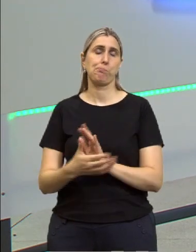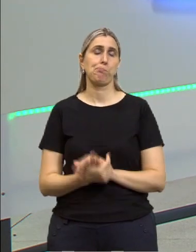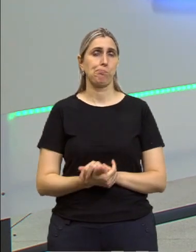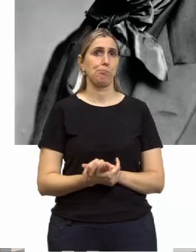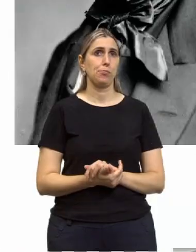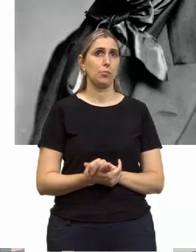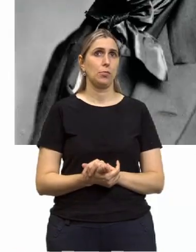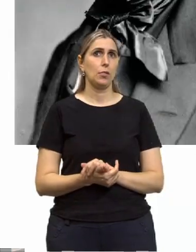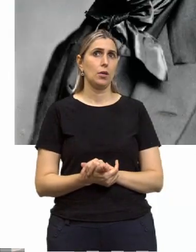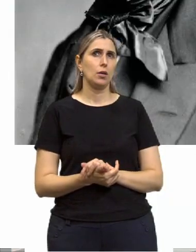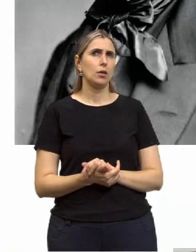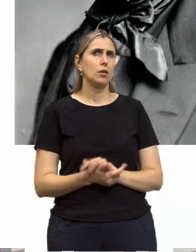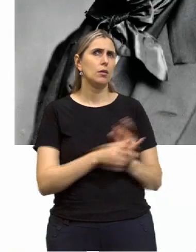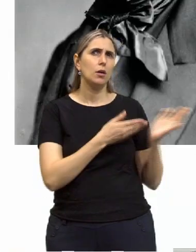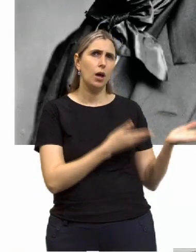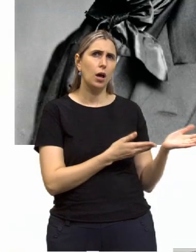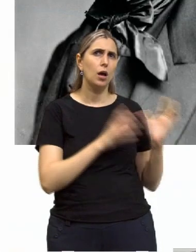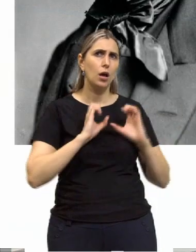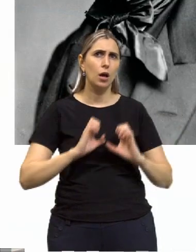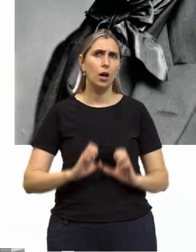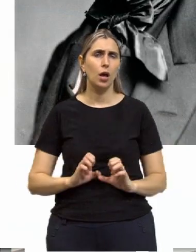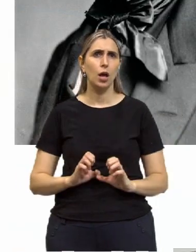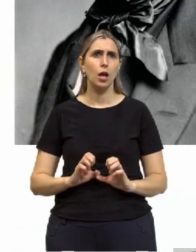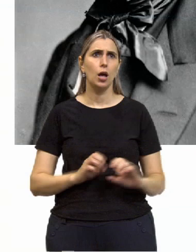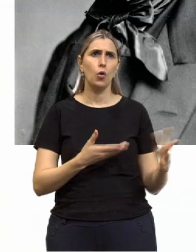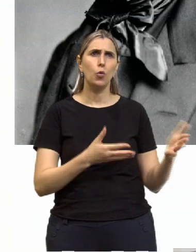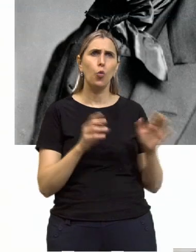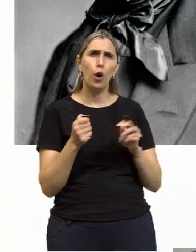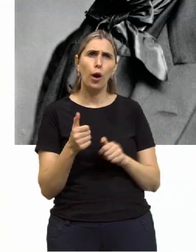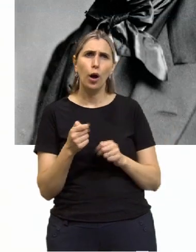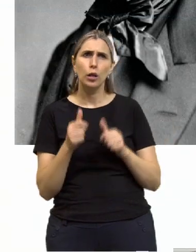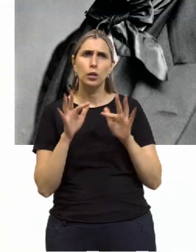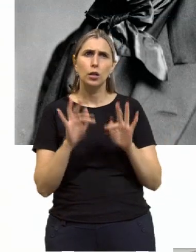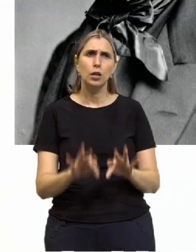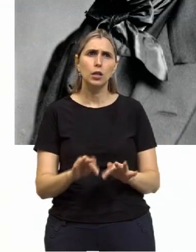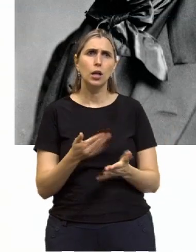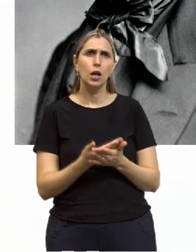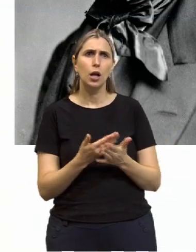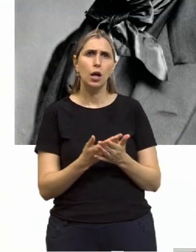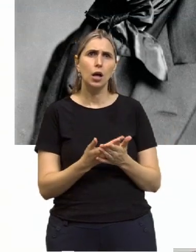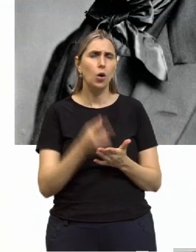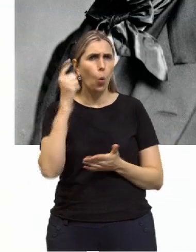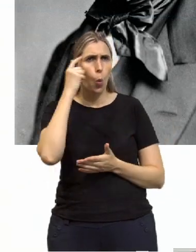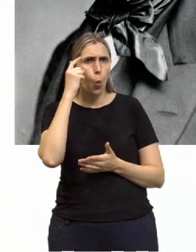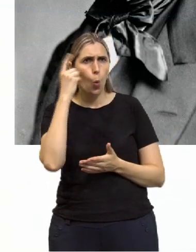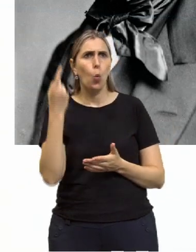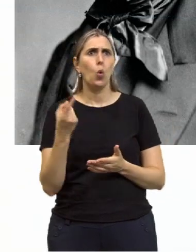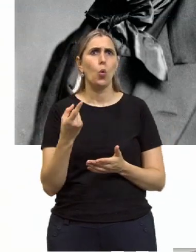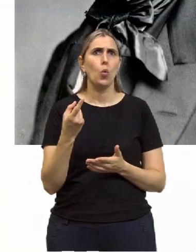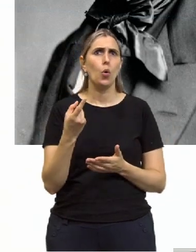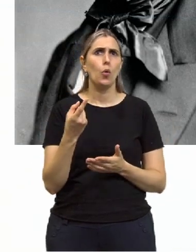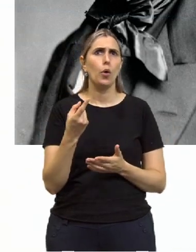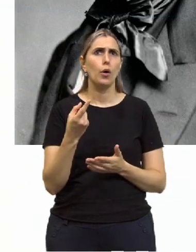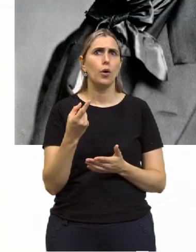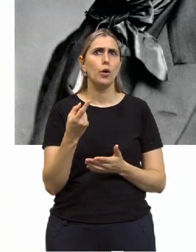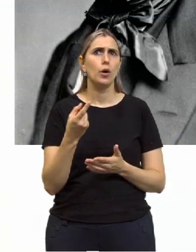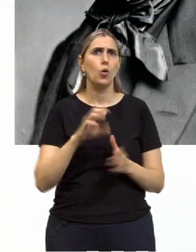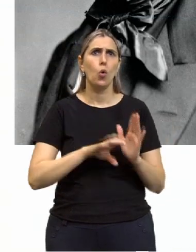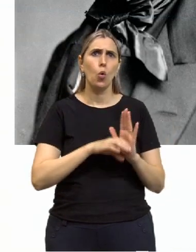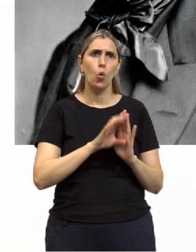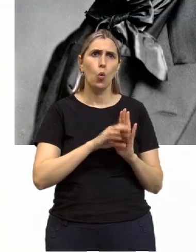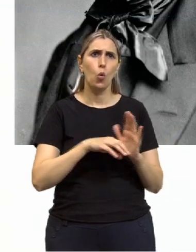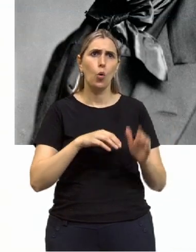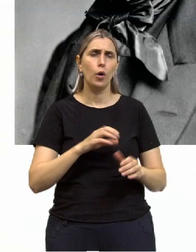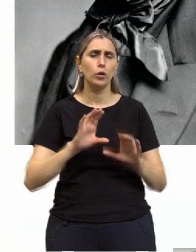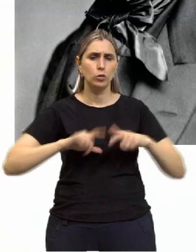Utilitarismo ético, já quase encerrando nossa aula, que seria uma corrente de pensamento que subordinava o conceito